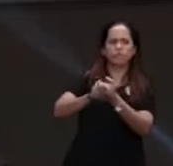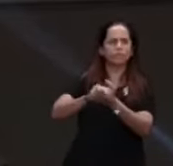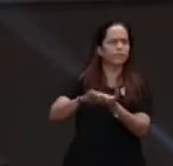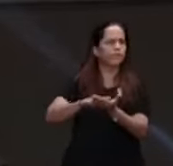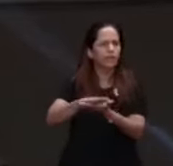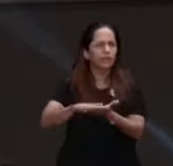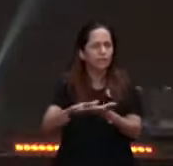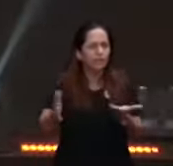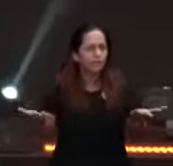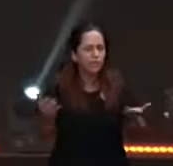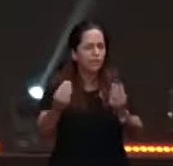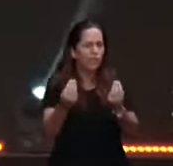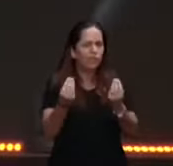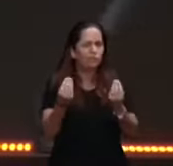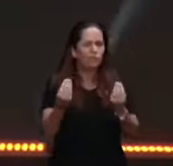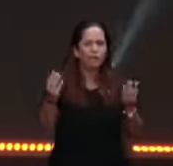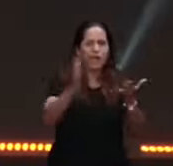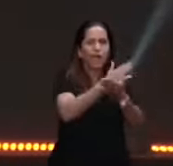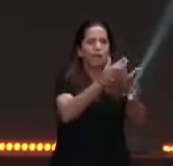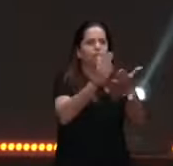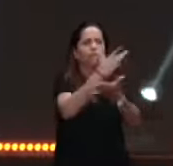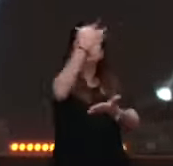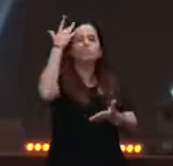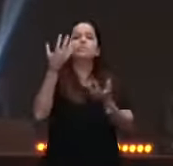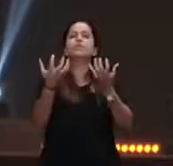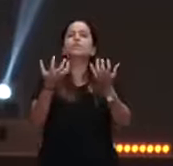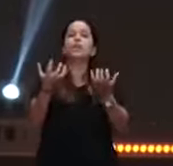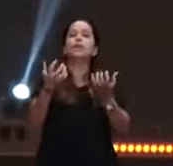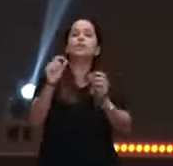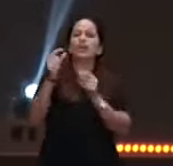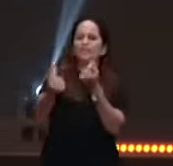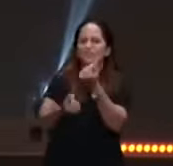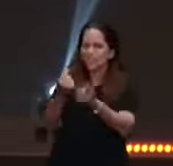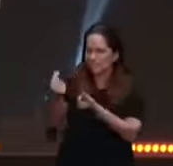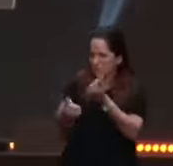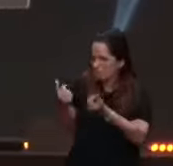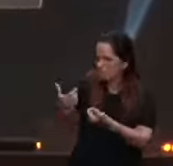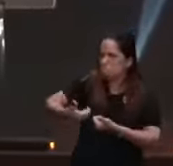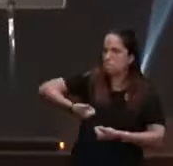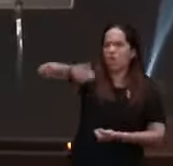tem muita gente querendo melhorar sua condição financeira, não toma posição,